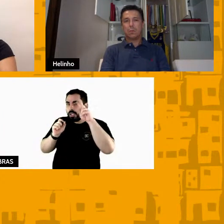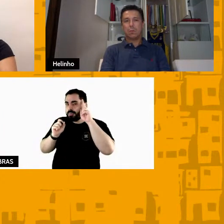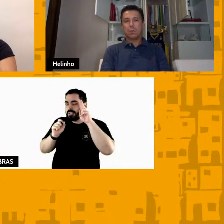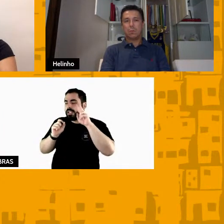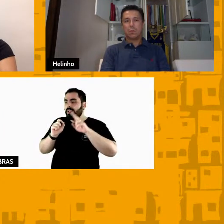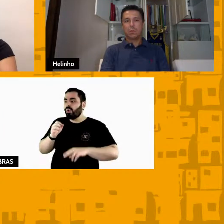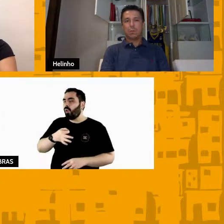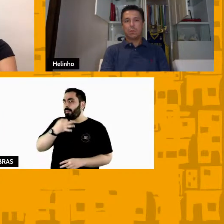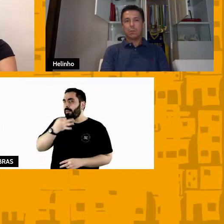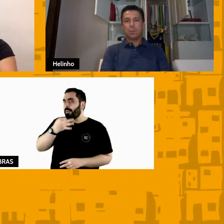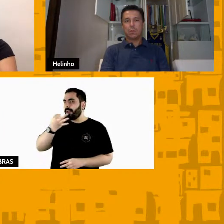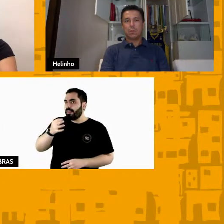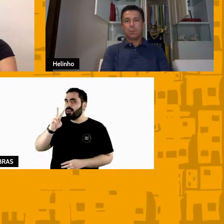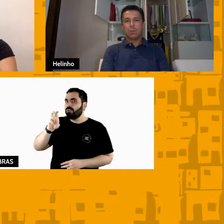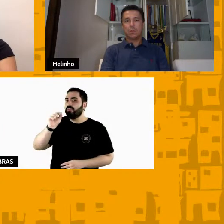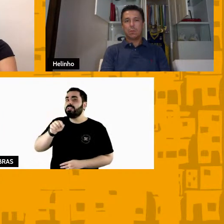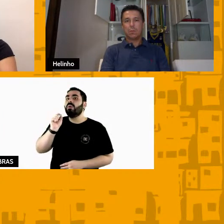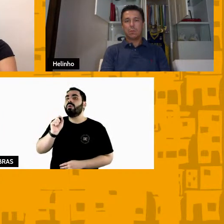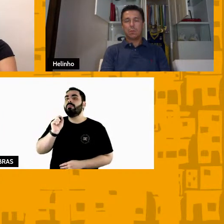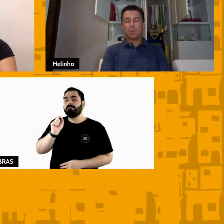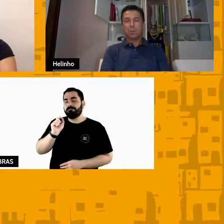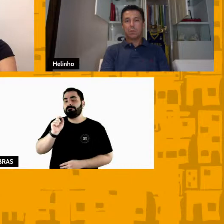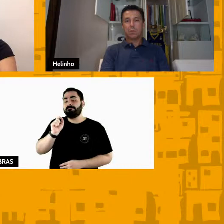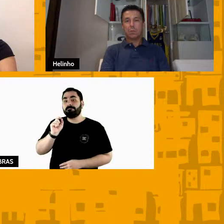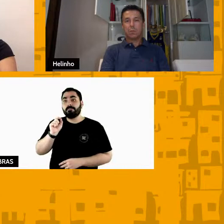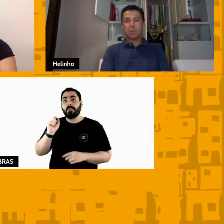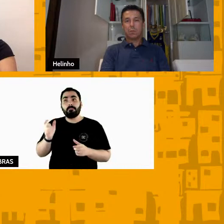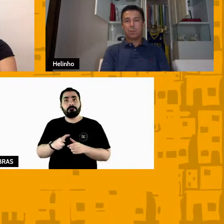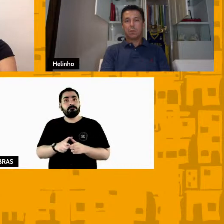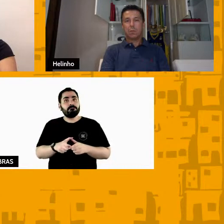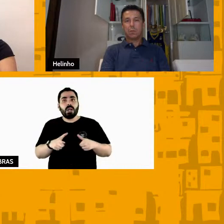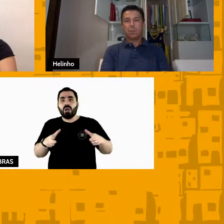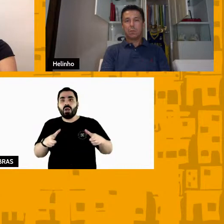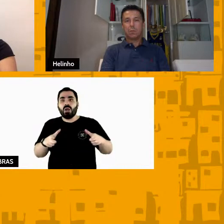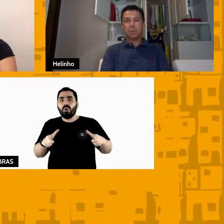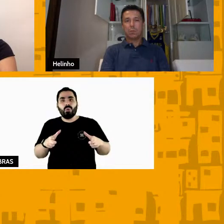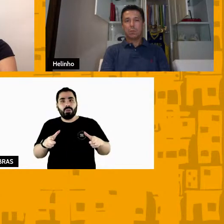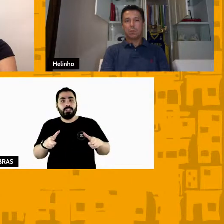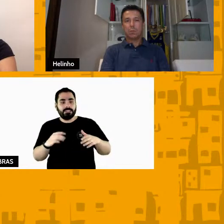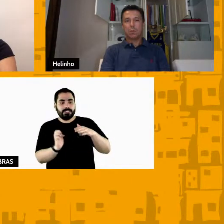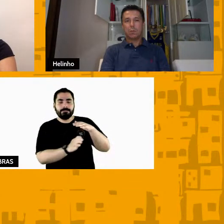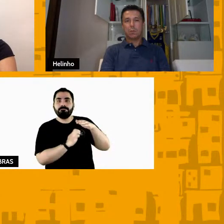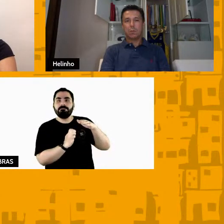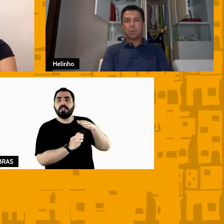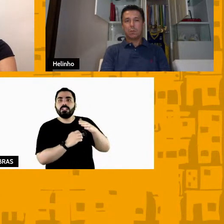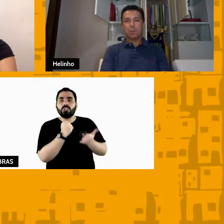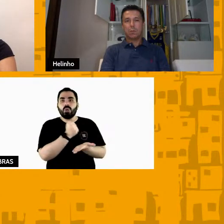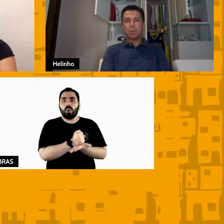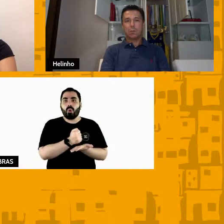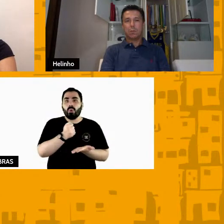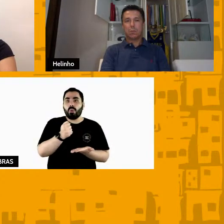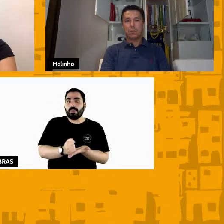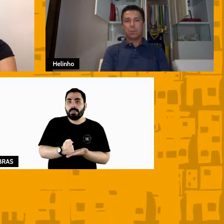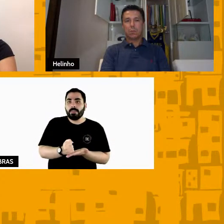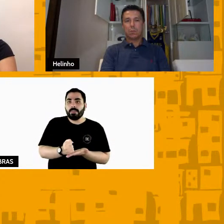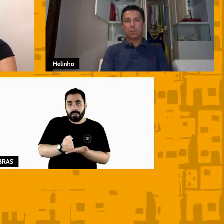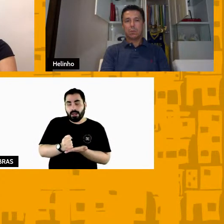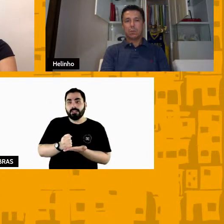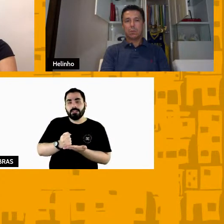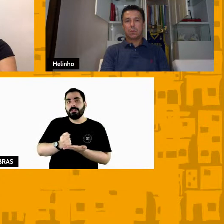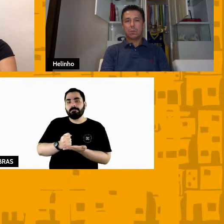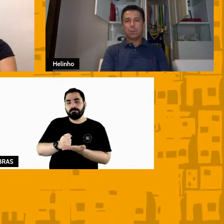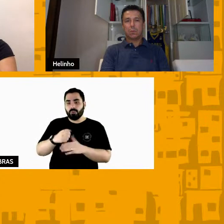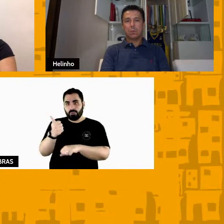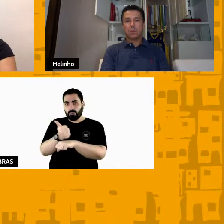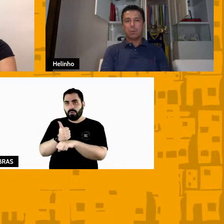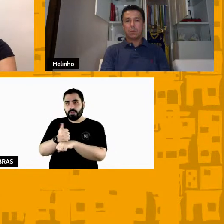que na maioria das vezes as empresas contratam as pessoas pela sua capacidade técnica por